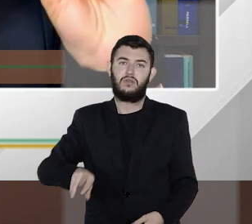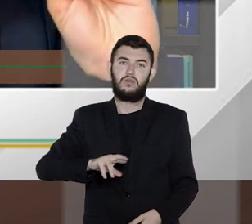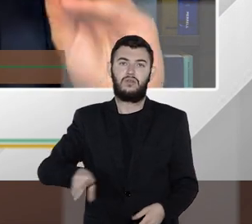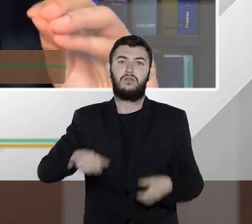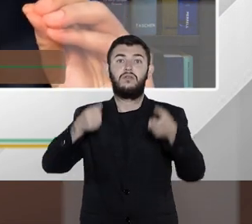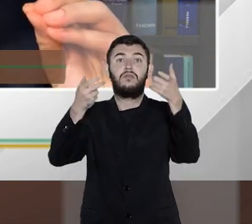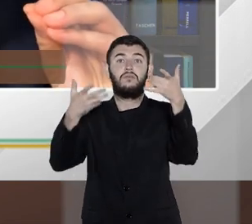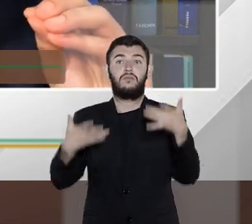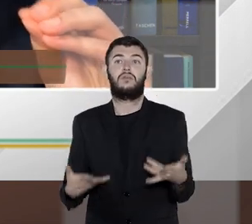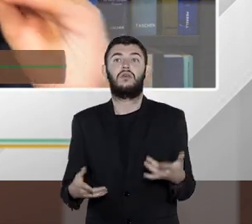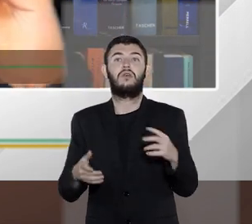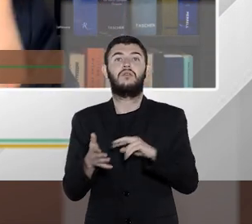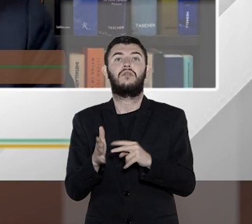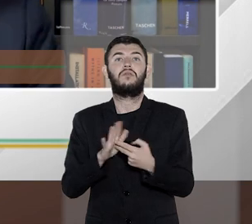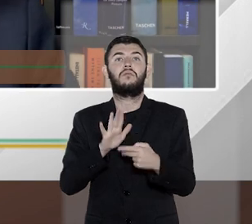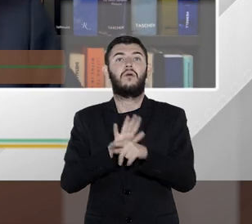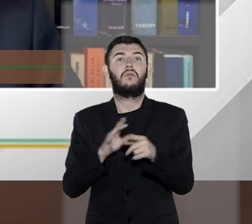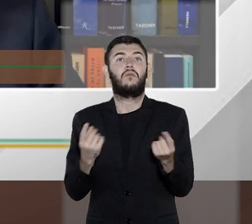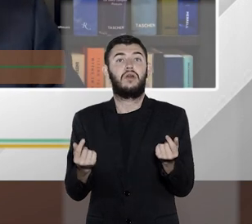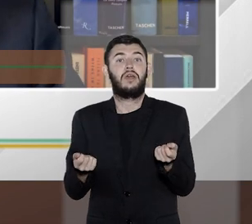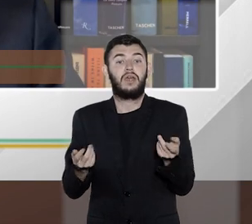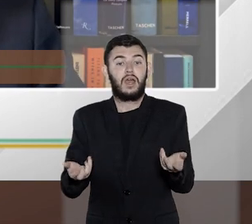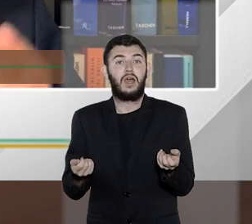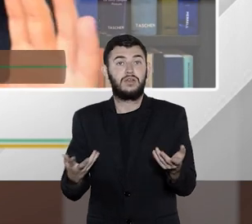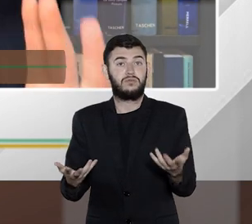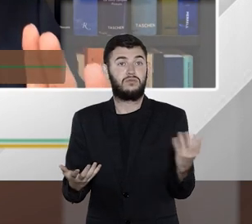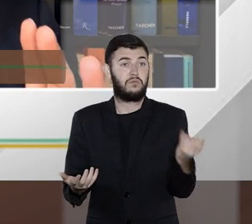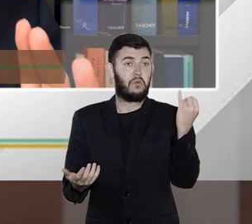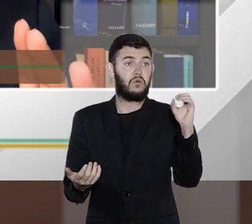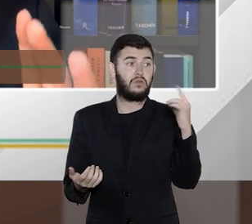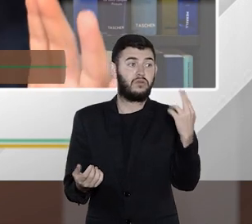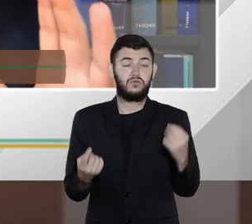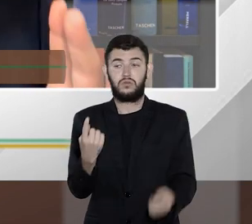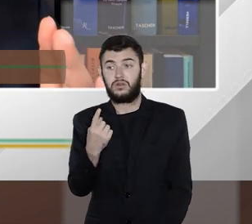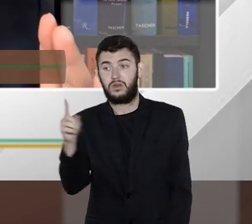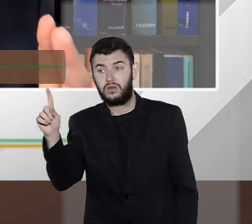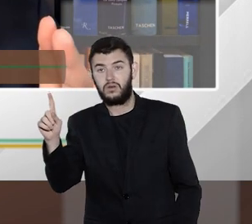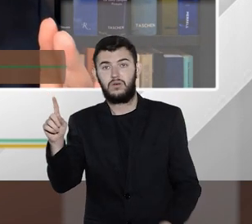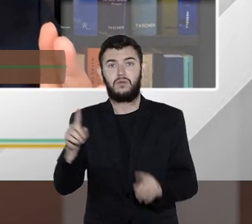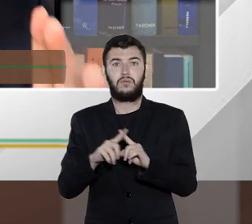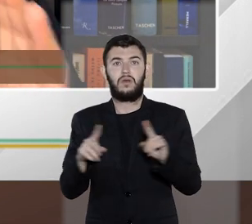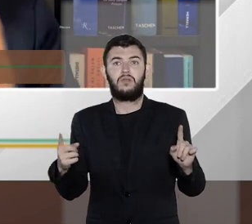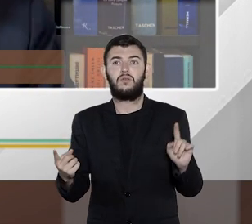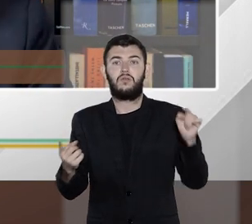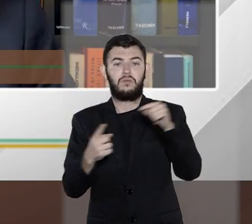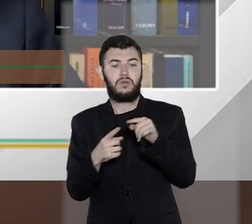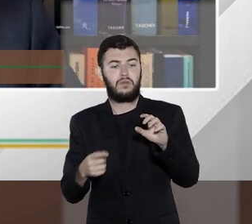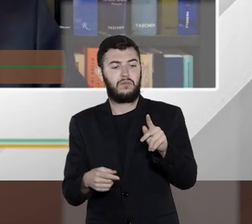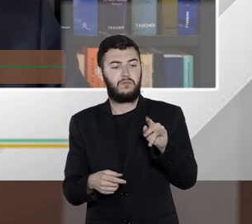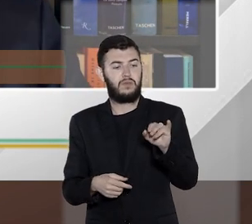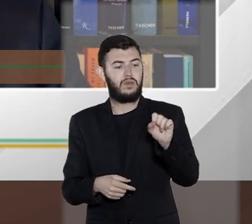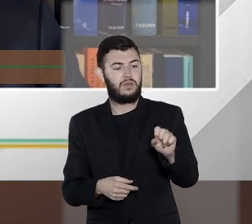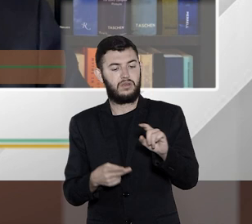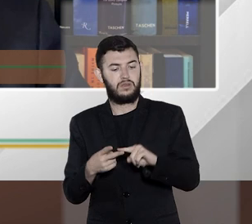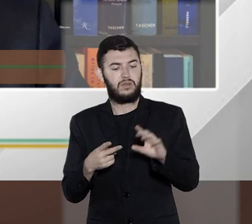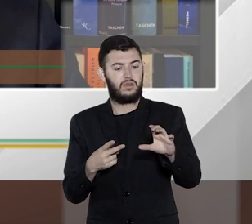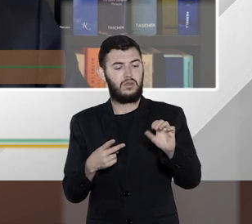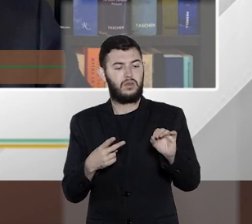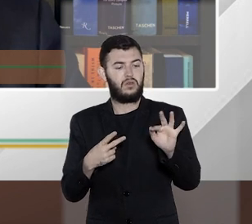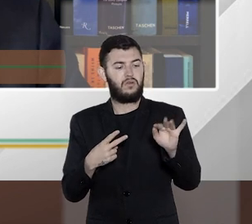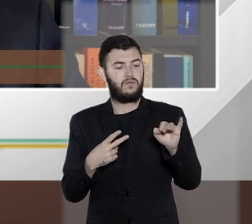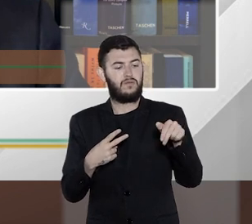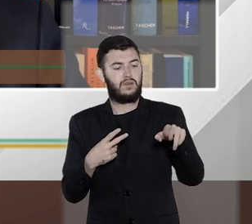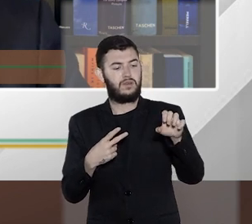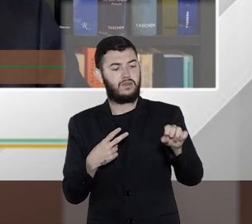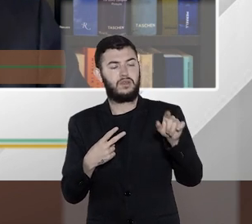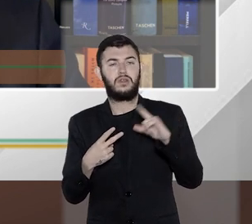o que são gastos necessários e gastos não necessários, o que mimetiza para fins e PIS COFINS aquilo que existe de